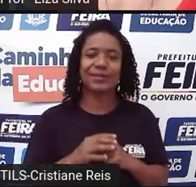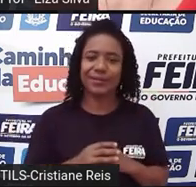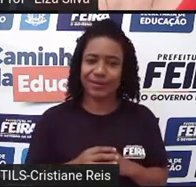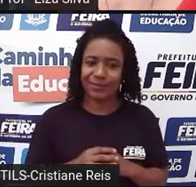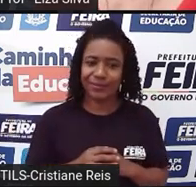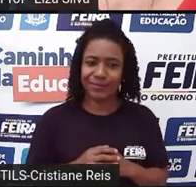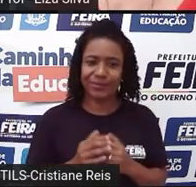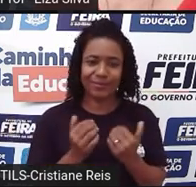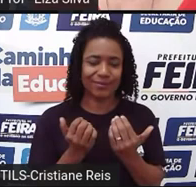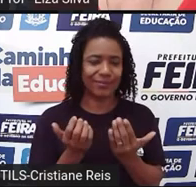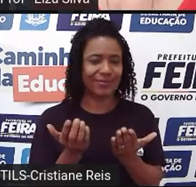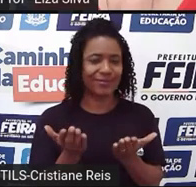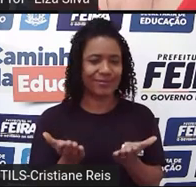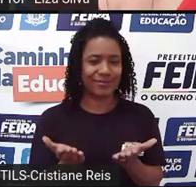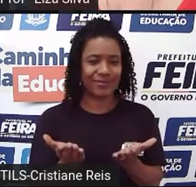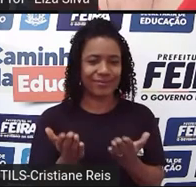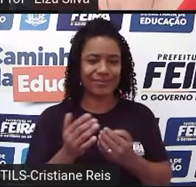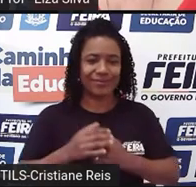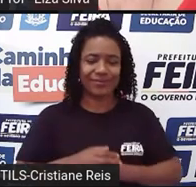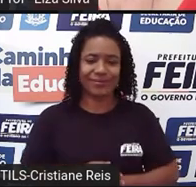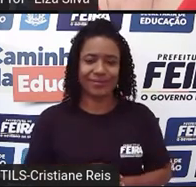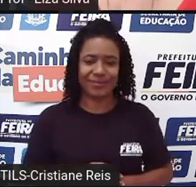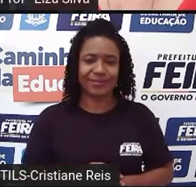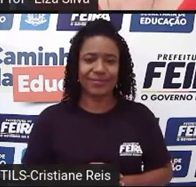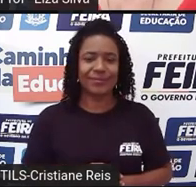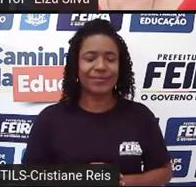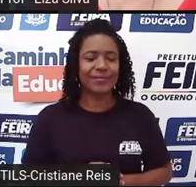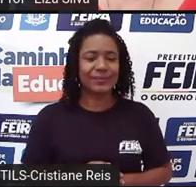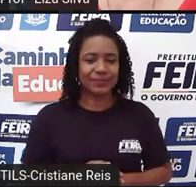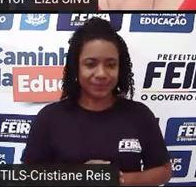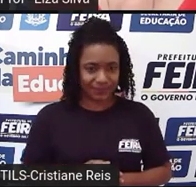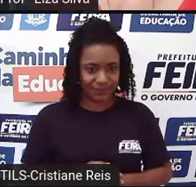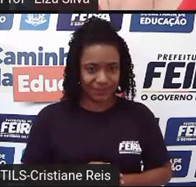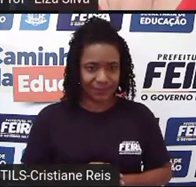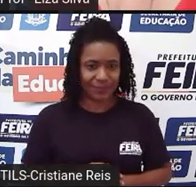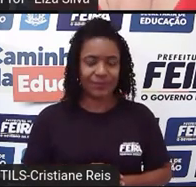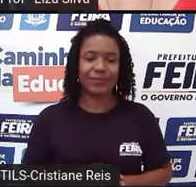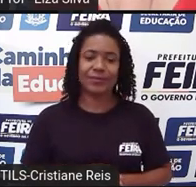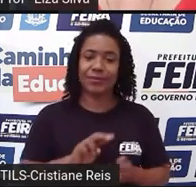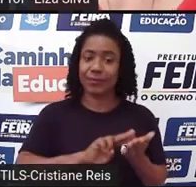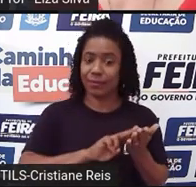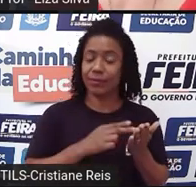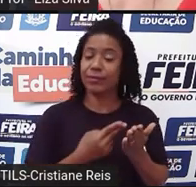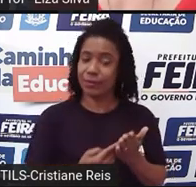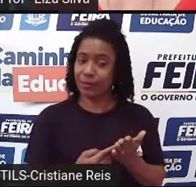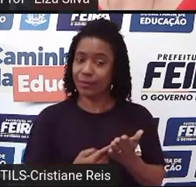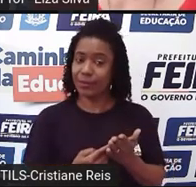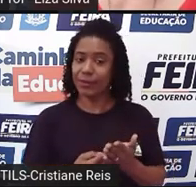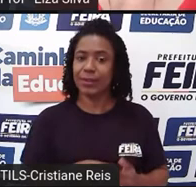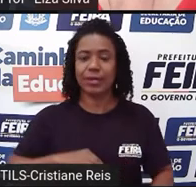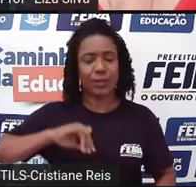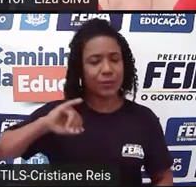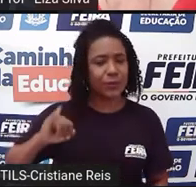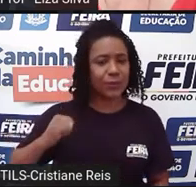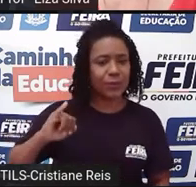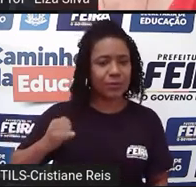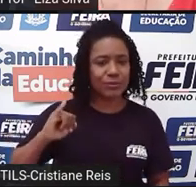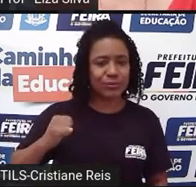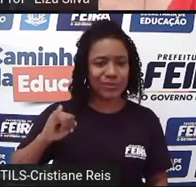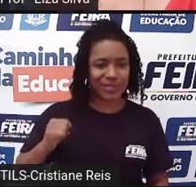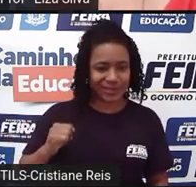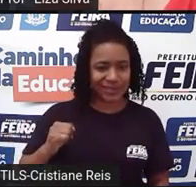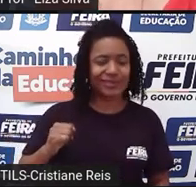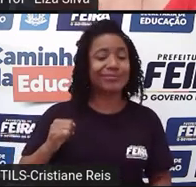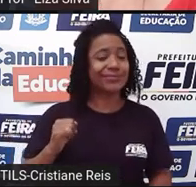will be eating dinner by 8pm Então, Julieta Juliet estará